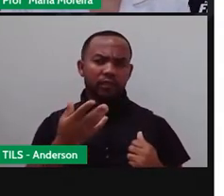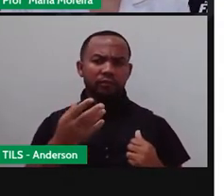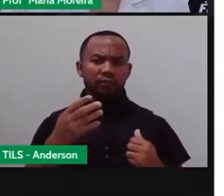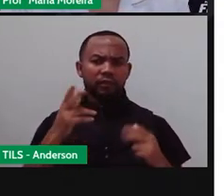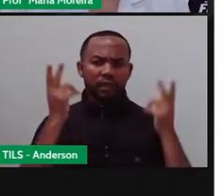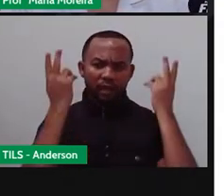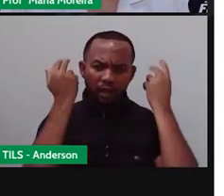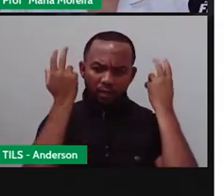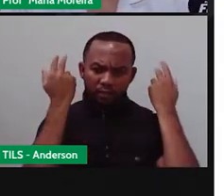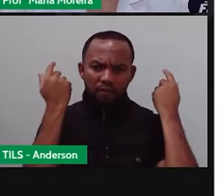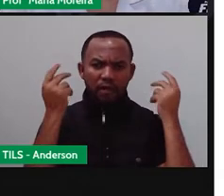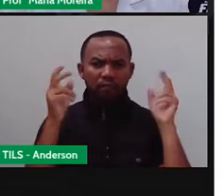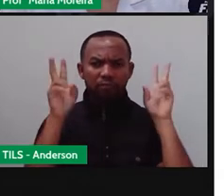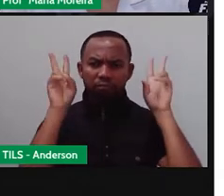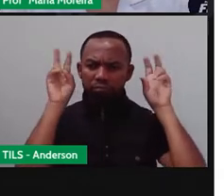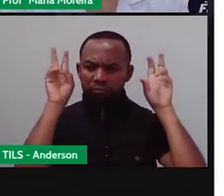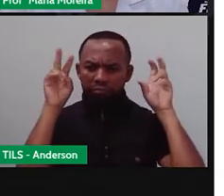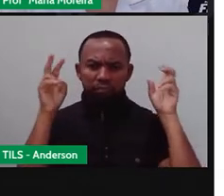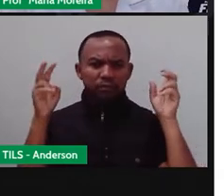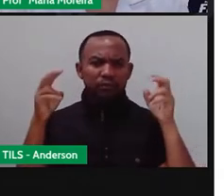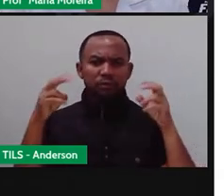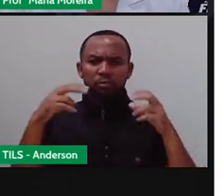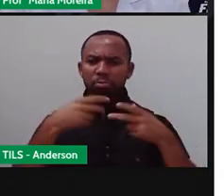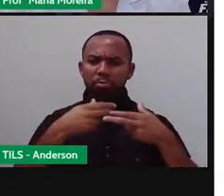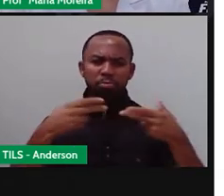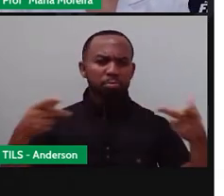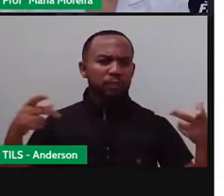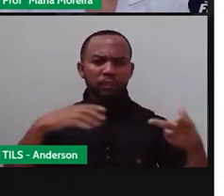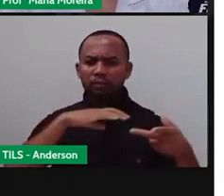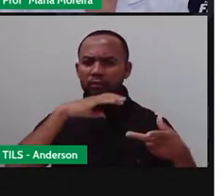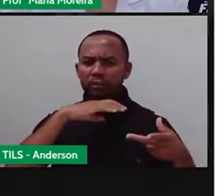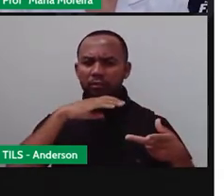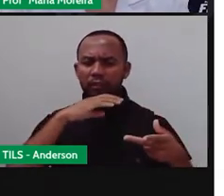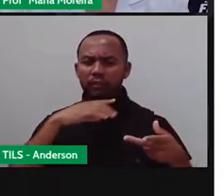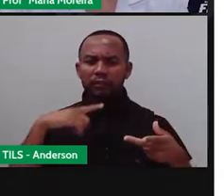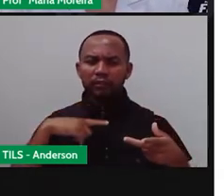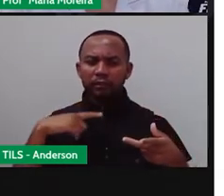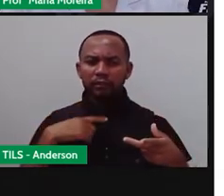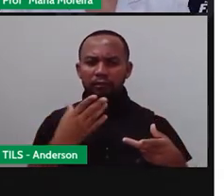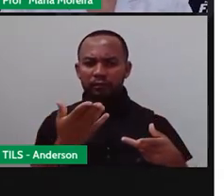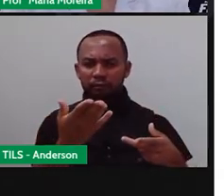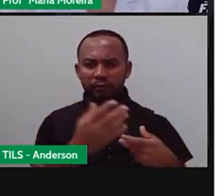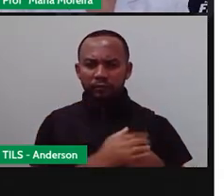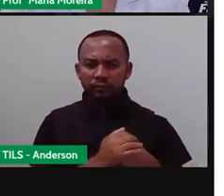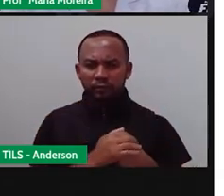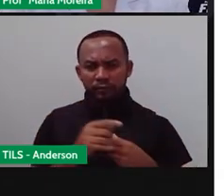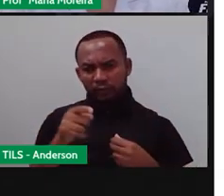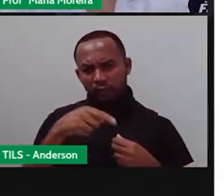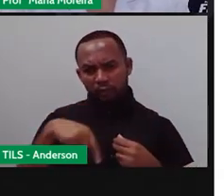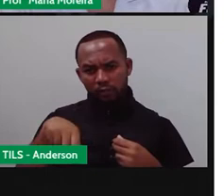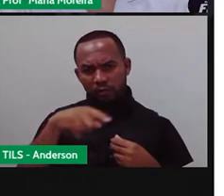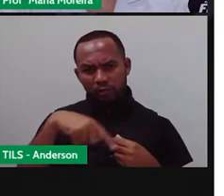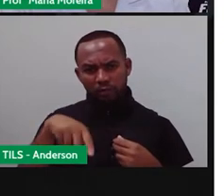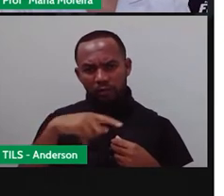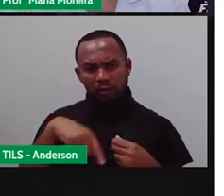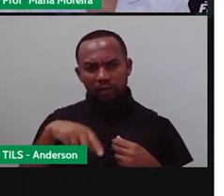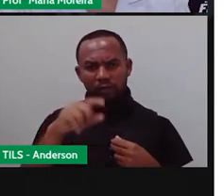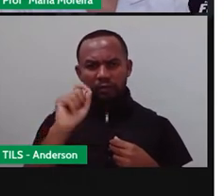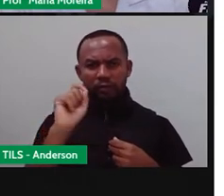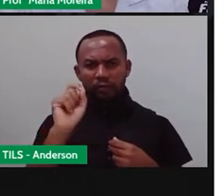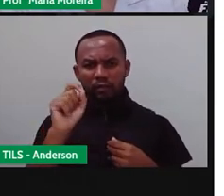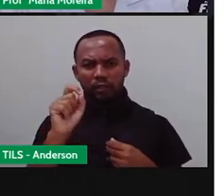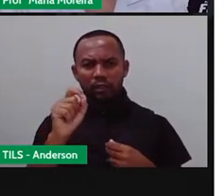carneiro, o coelho, o rato, o urso, entre outros. E aqui tem o ser humano. Isso quer dizer que nós, né? Somos o quê?